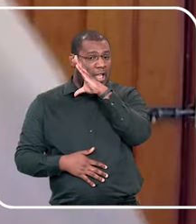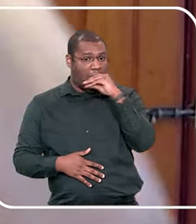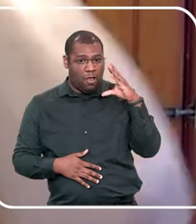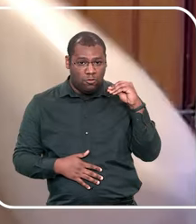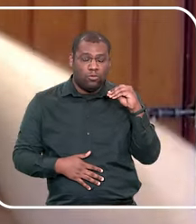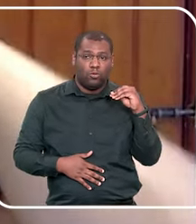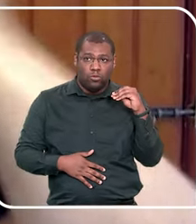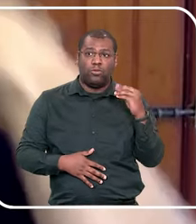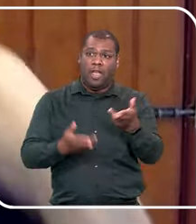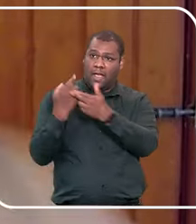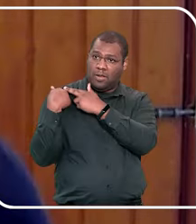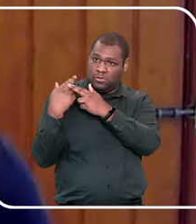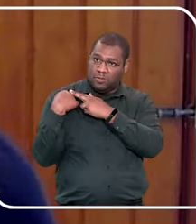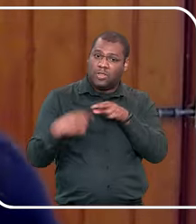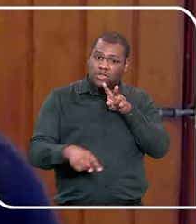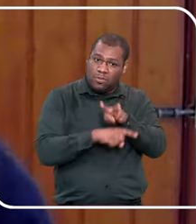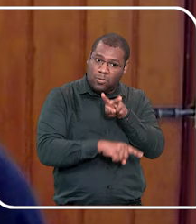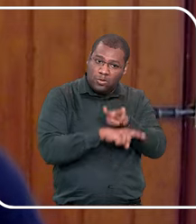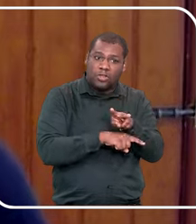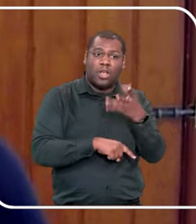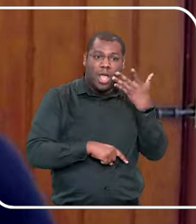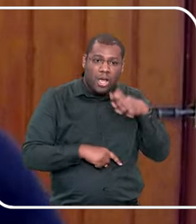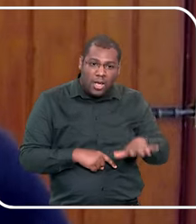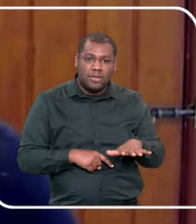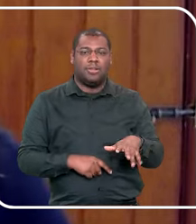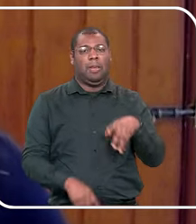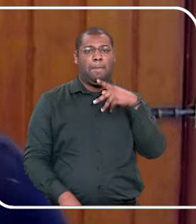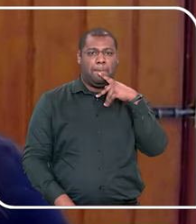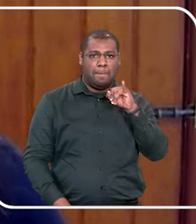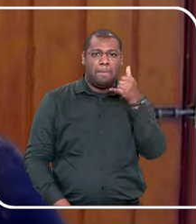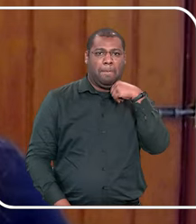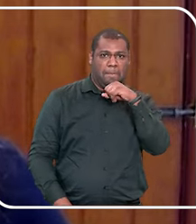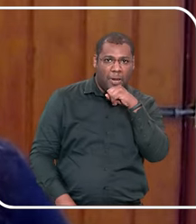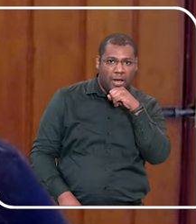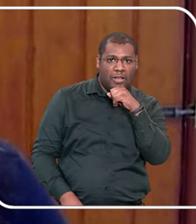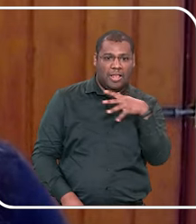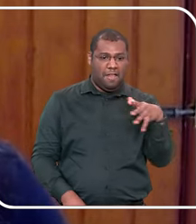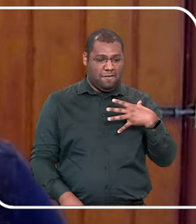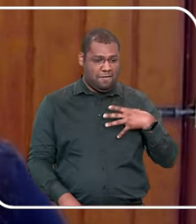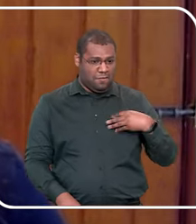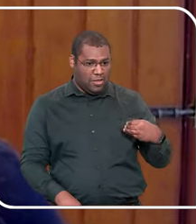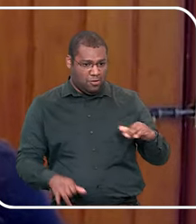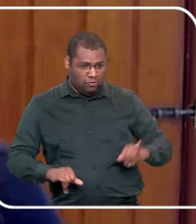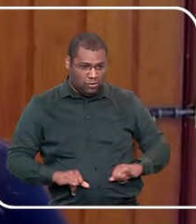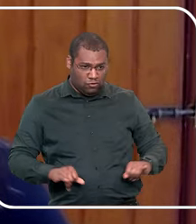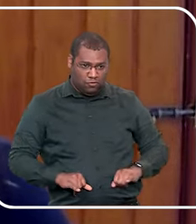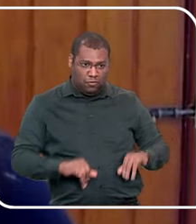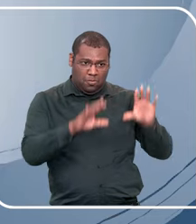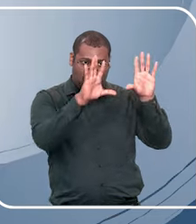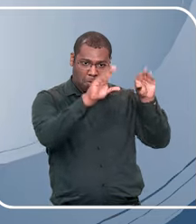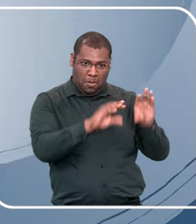quer que seu filho seja abusado, né? Se nós estamos aqui numa palestra dessa, é porque nós temos a intenção de protegê-los.